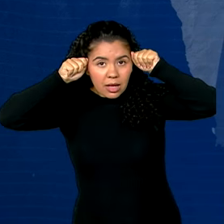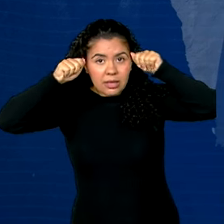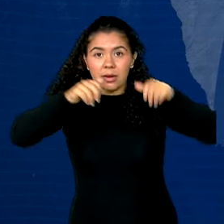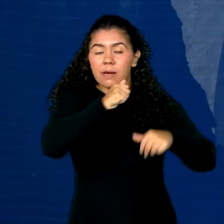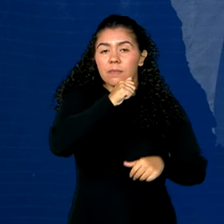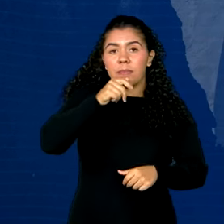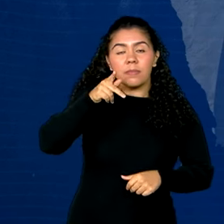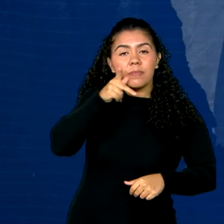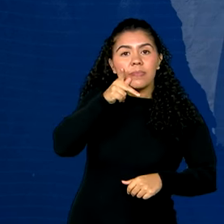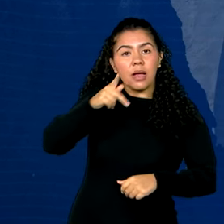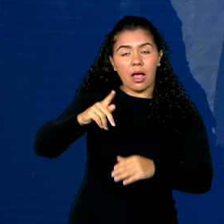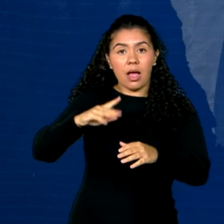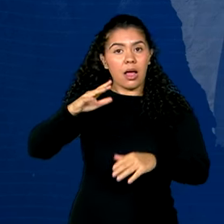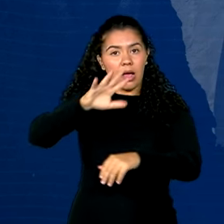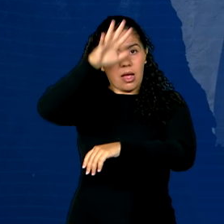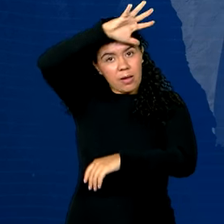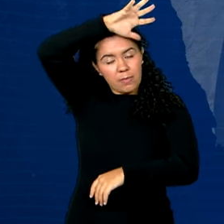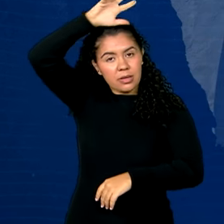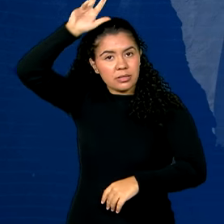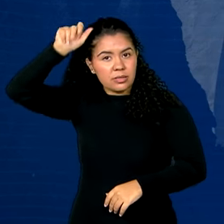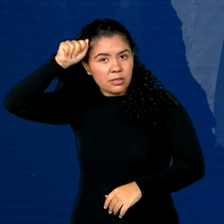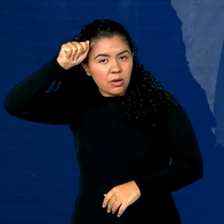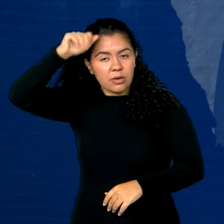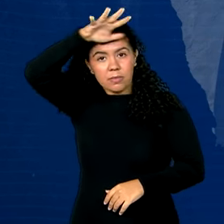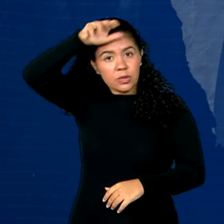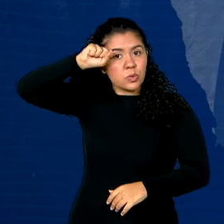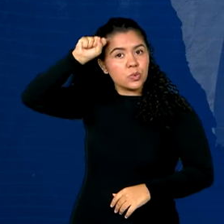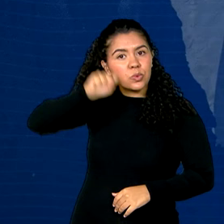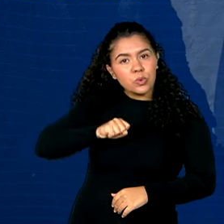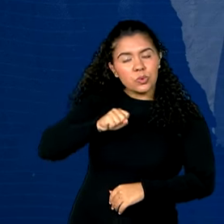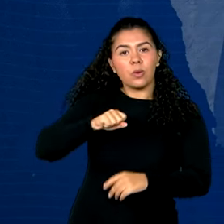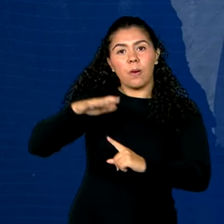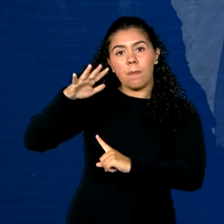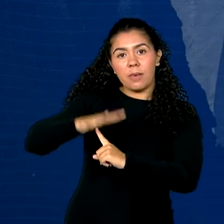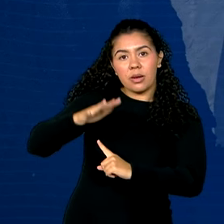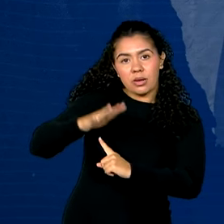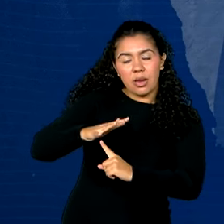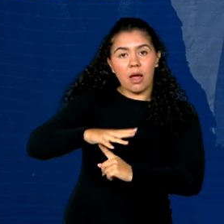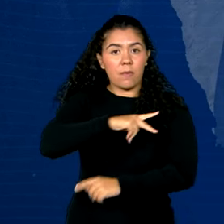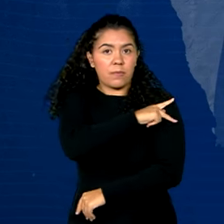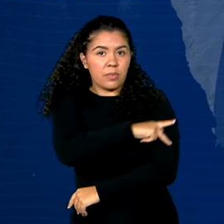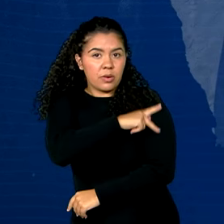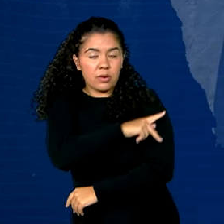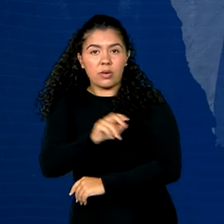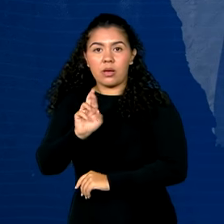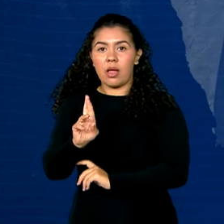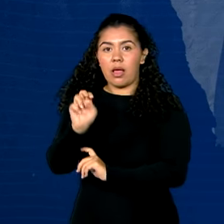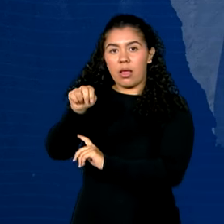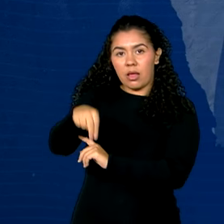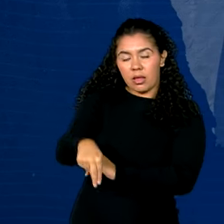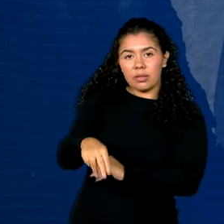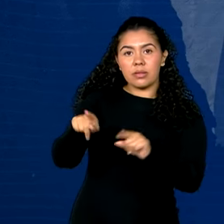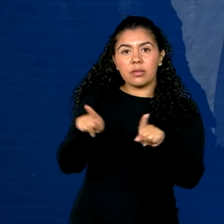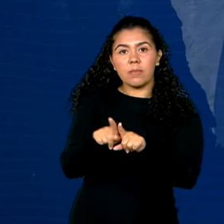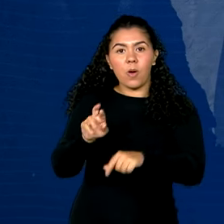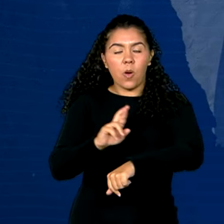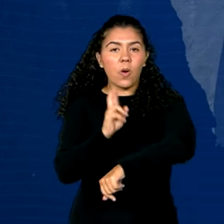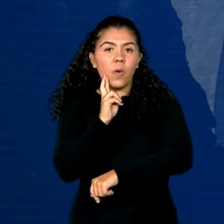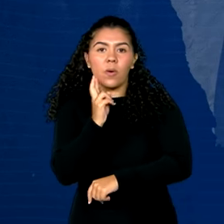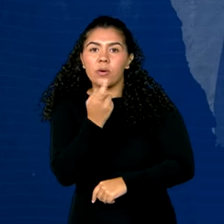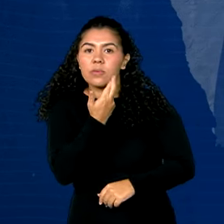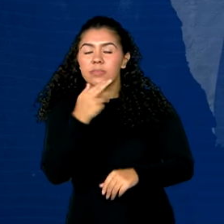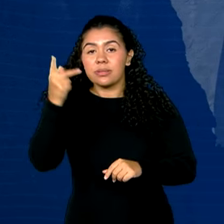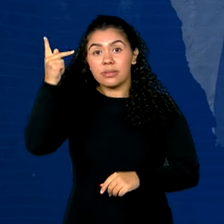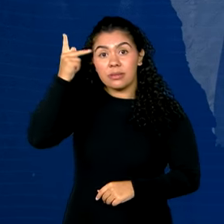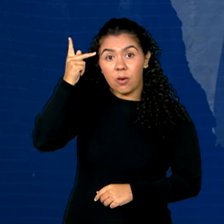Ceará, Mato Grosso do Sul, Paraná, Piauí, Rio Grande do Norte, Rio Grande do Sul, Roraima e São